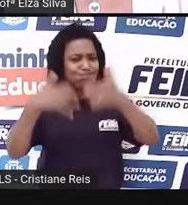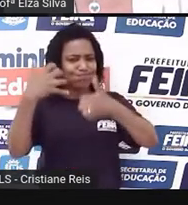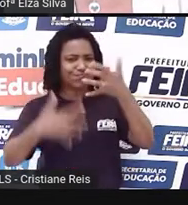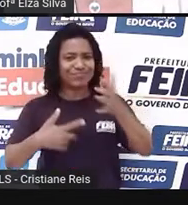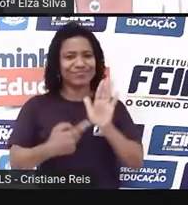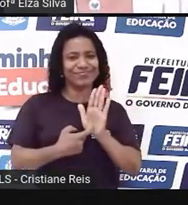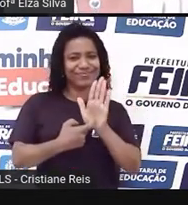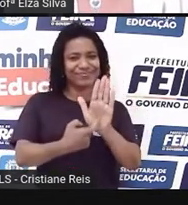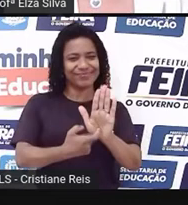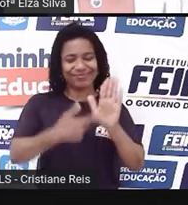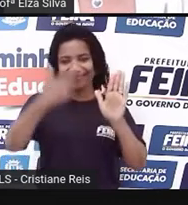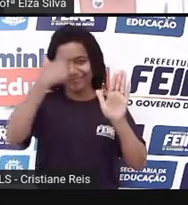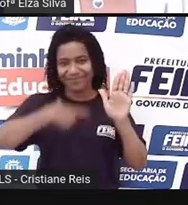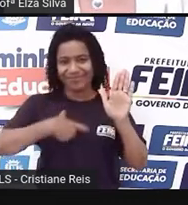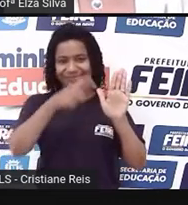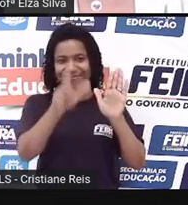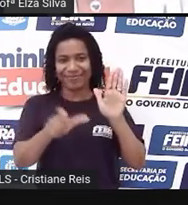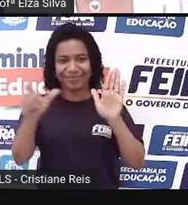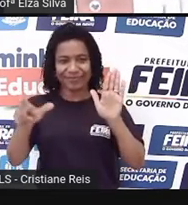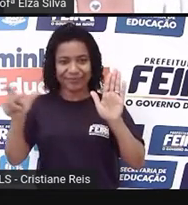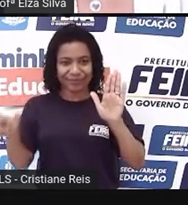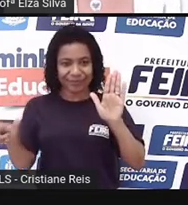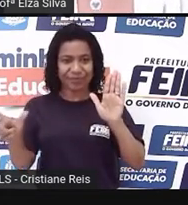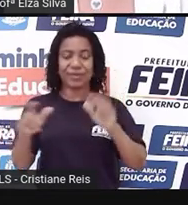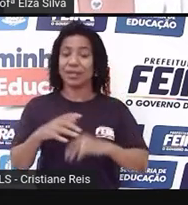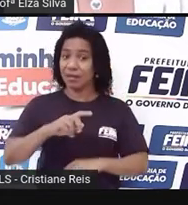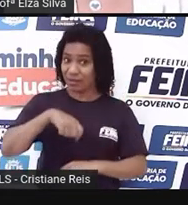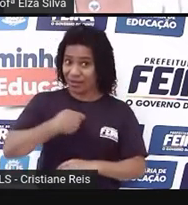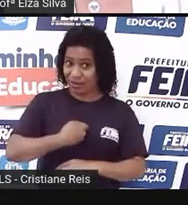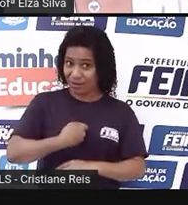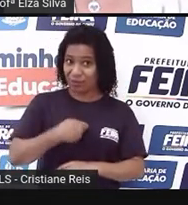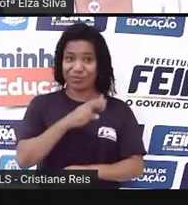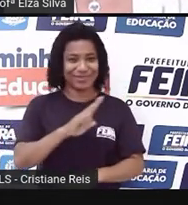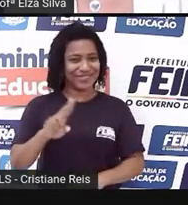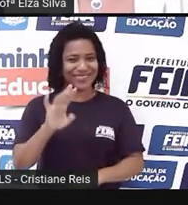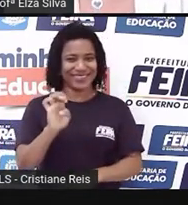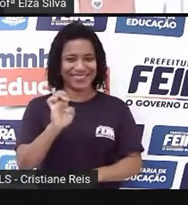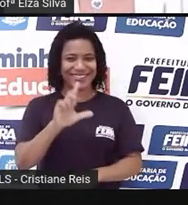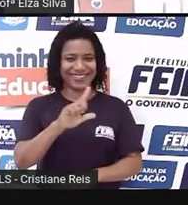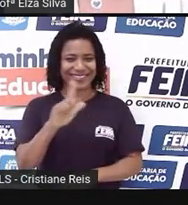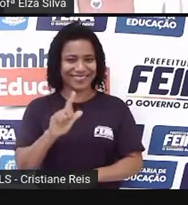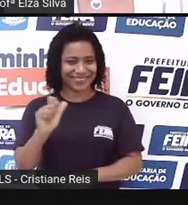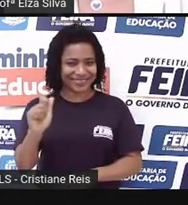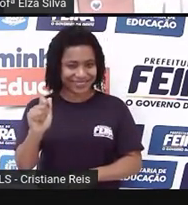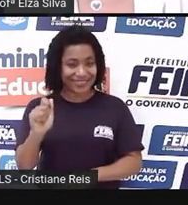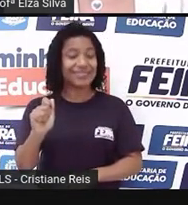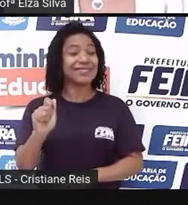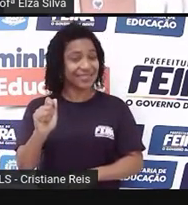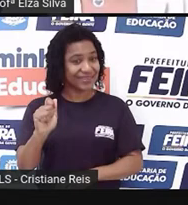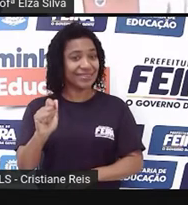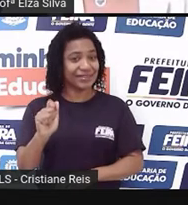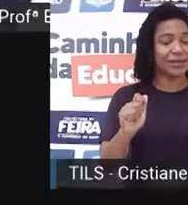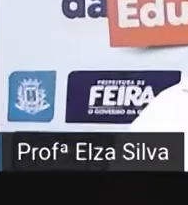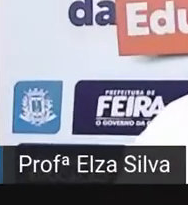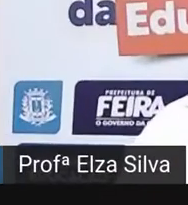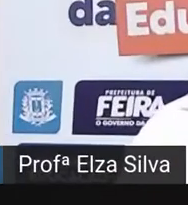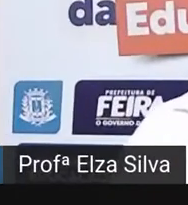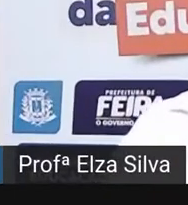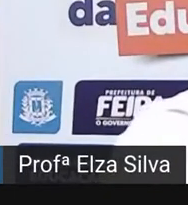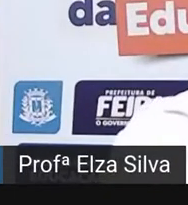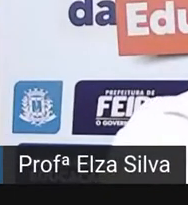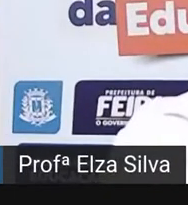-mail. E quem sou eu? Eu sou a Elza Silva, sou parda, tenho cabelos